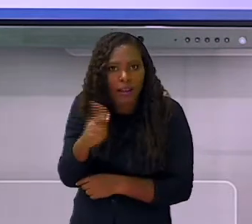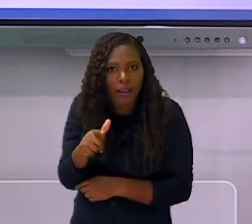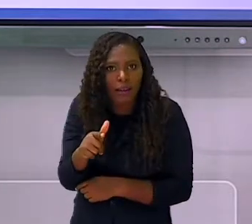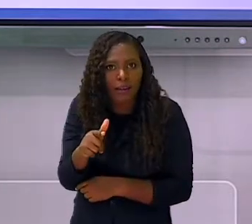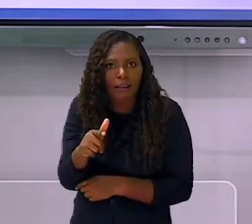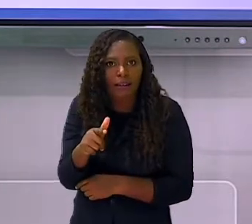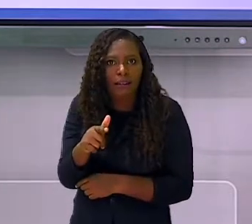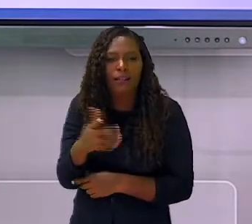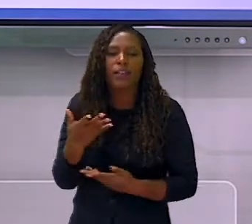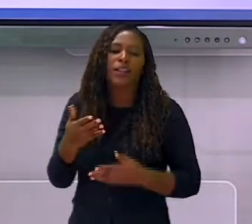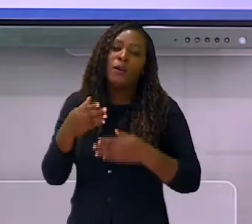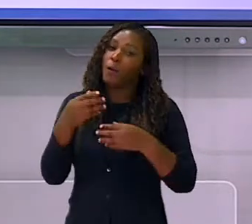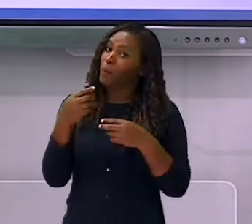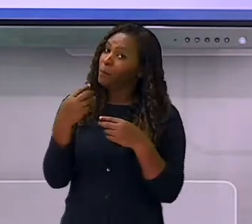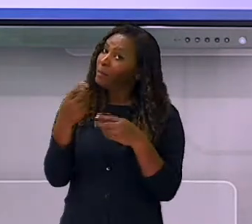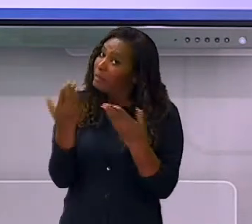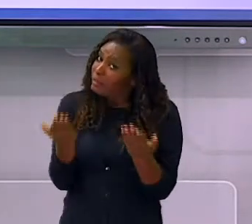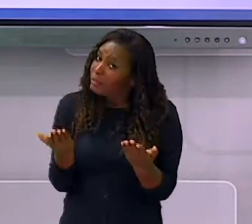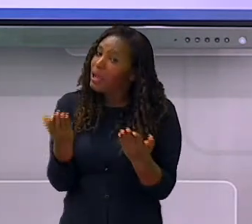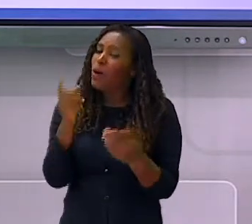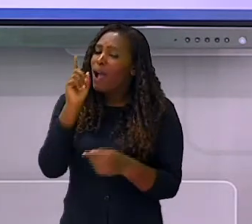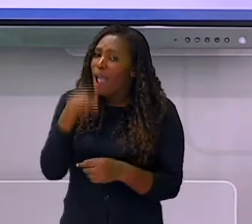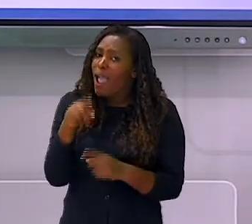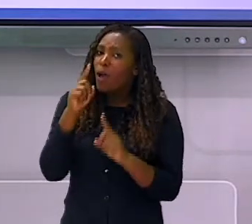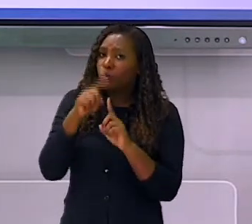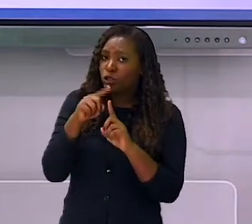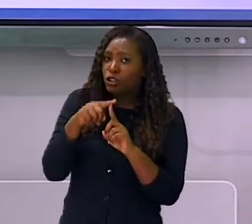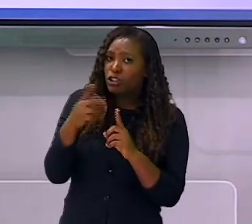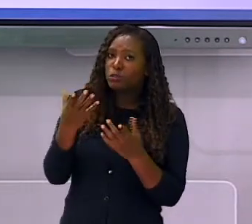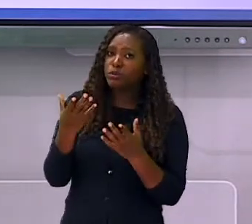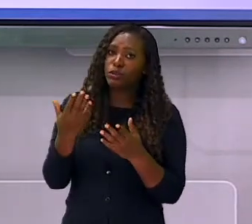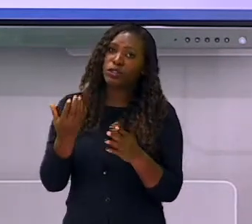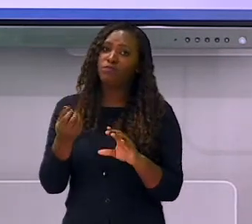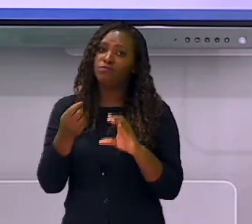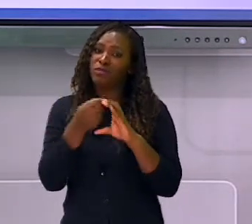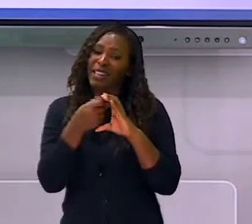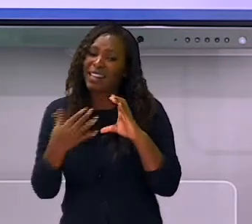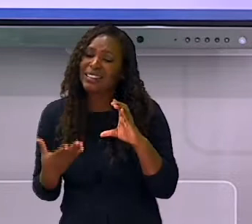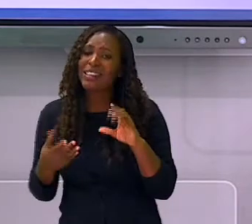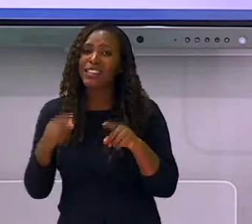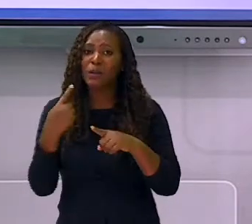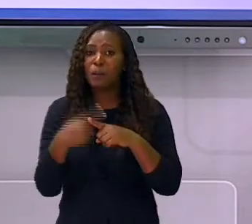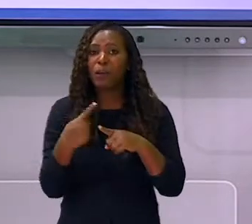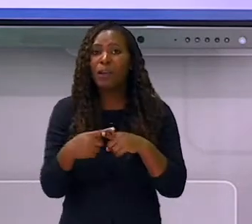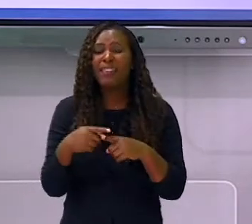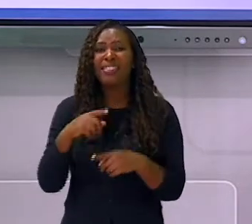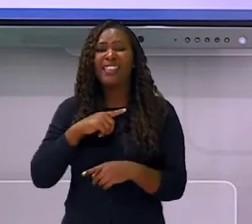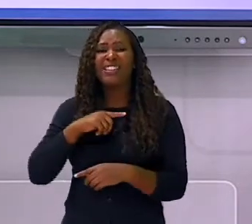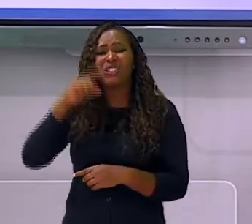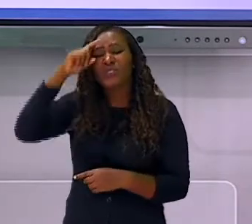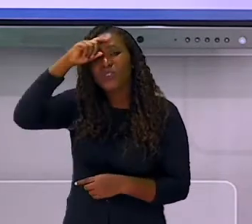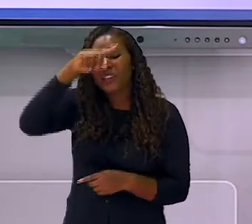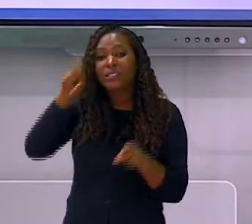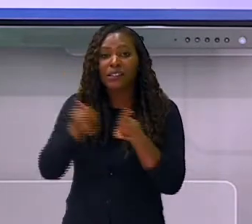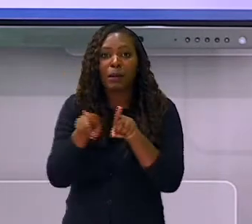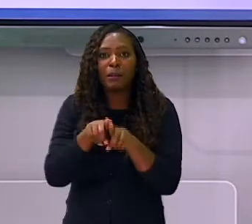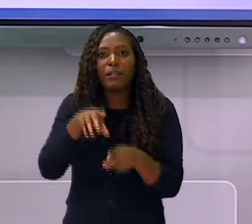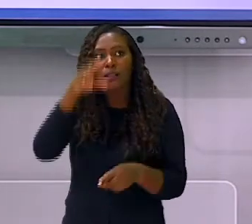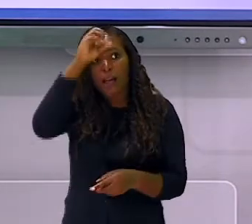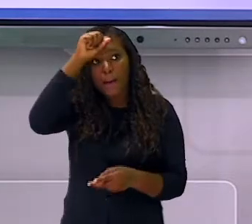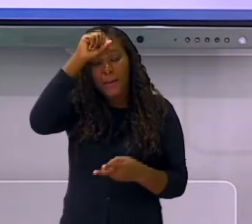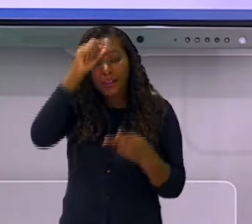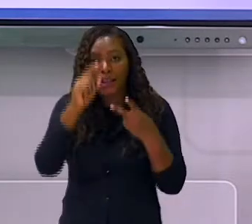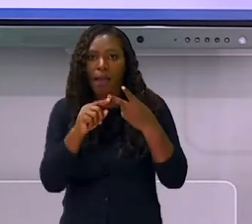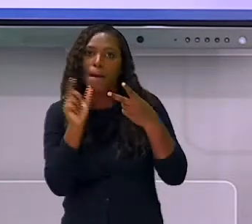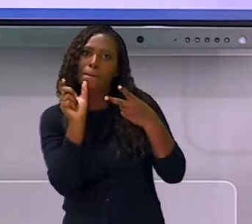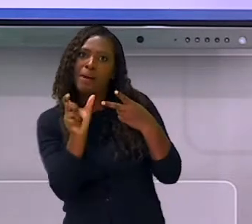em aprender os sons para poder produzir a fala. Dificuldades de aprender novas palavras, podendo